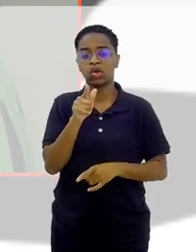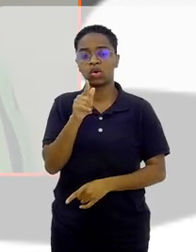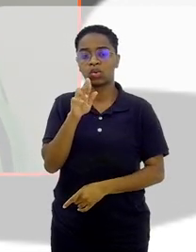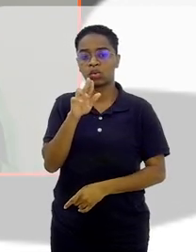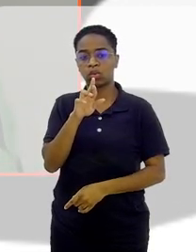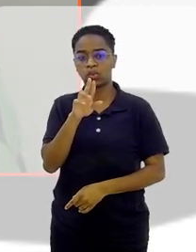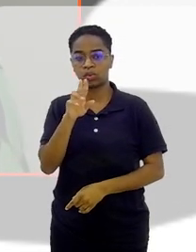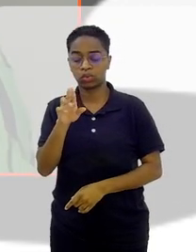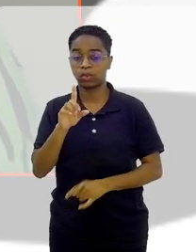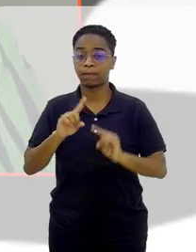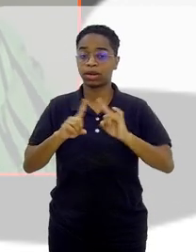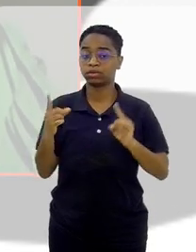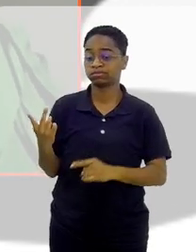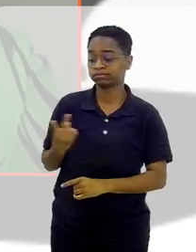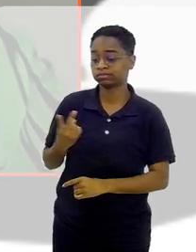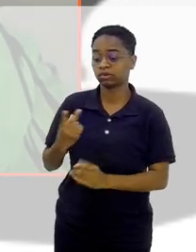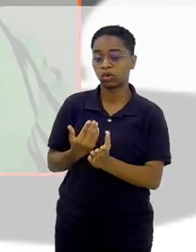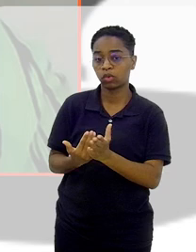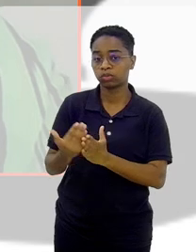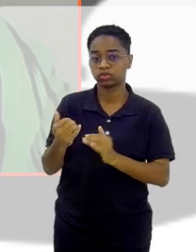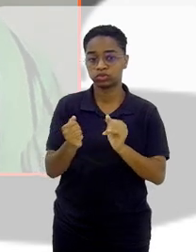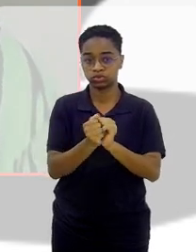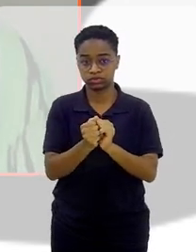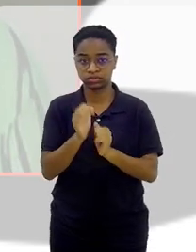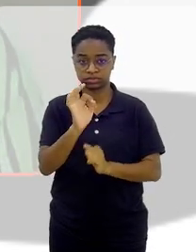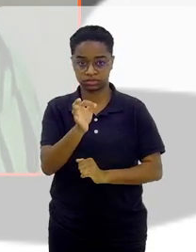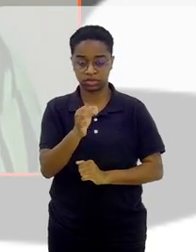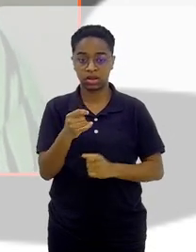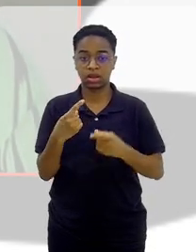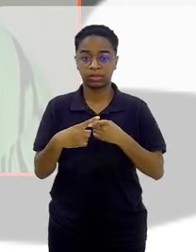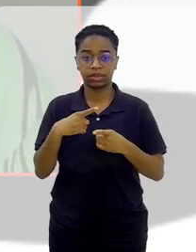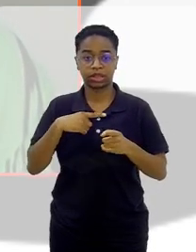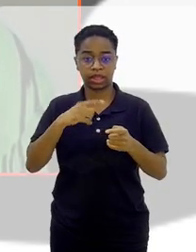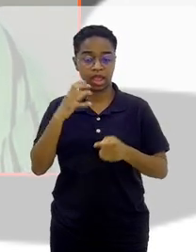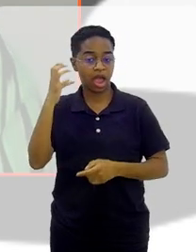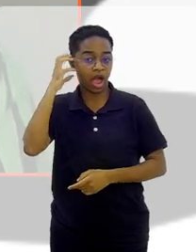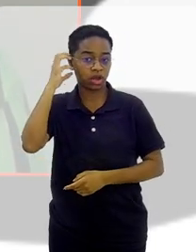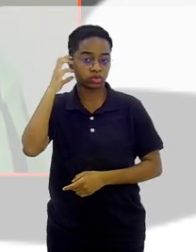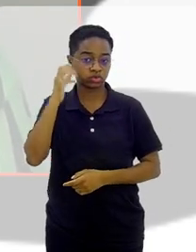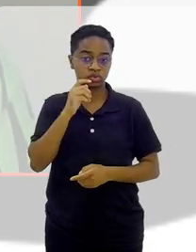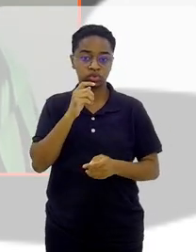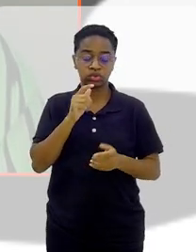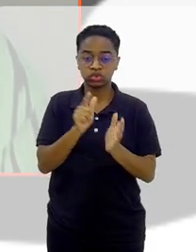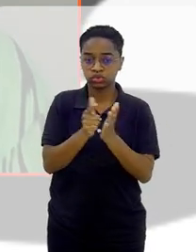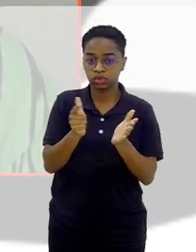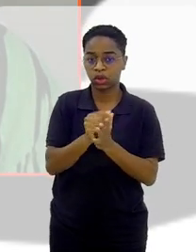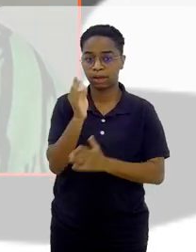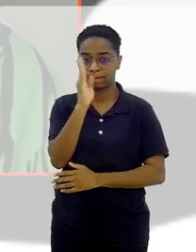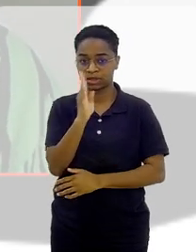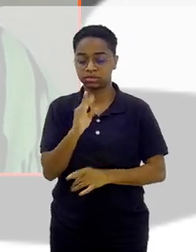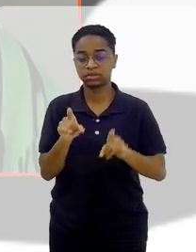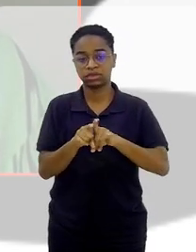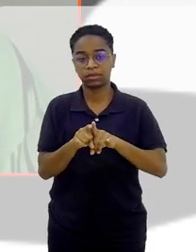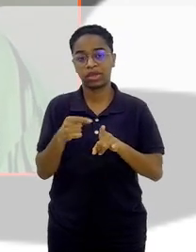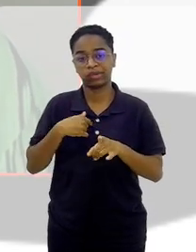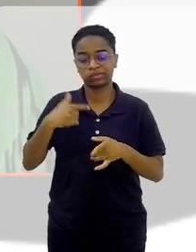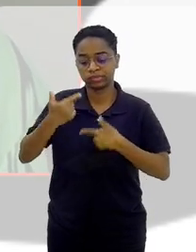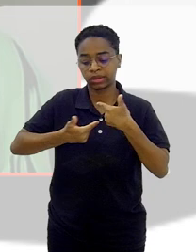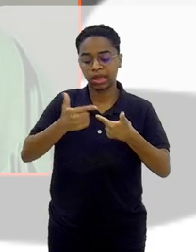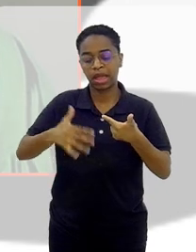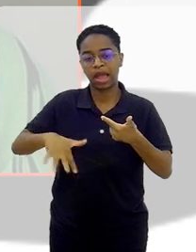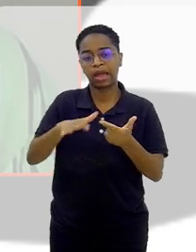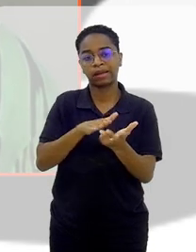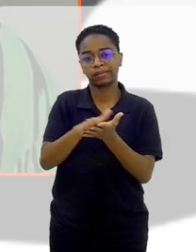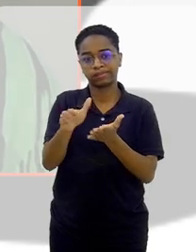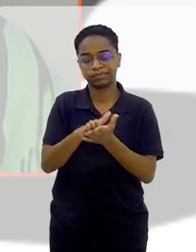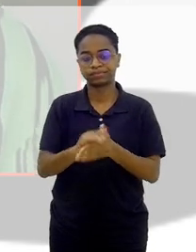guru. E começamos junto, sabe? Começamos junto. Ele na Rádio Jornal do Brasil e eu no jornal mesmo impressa. A